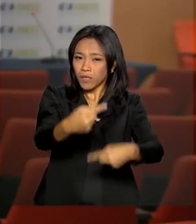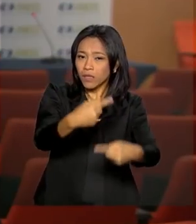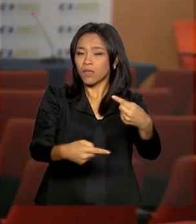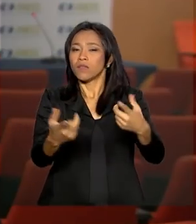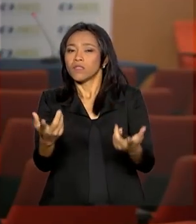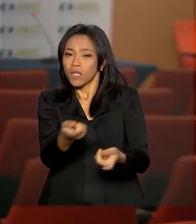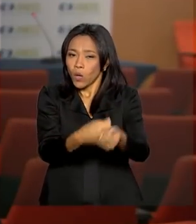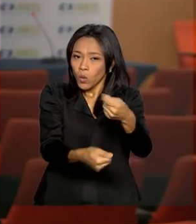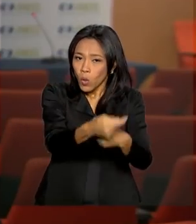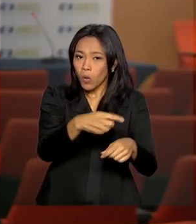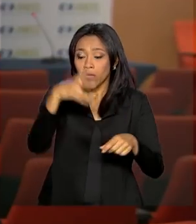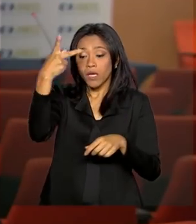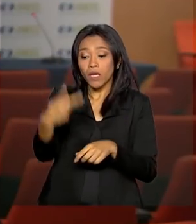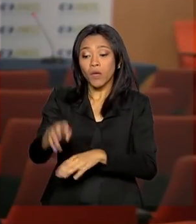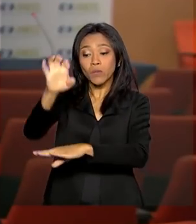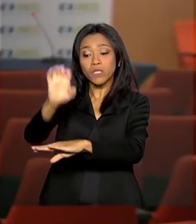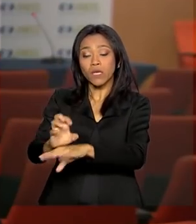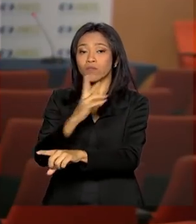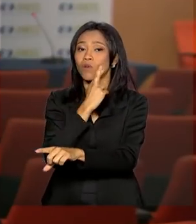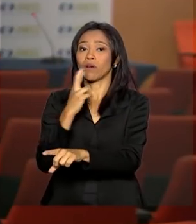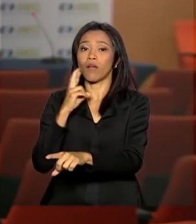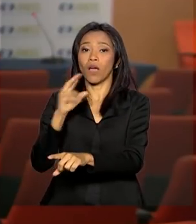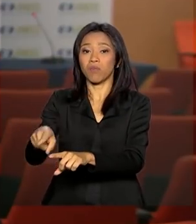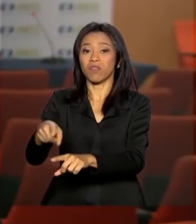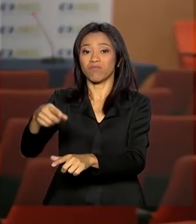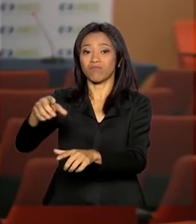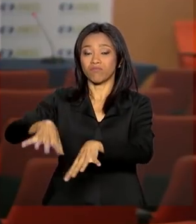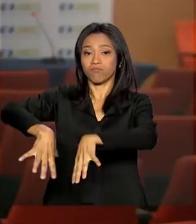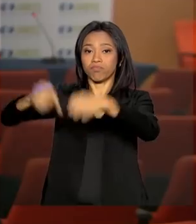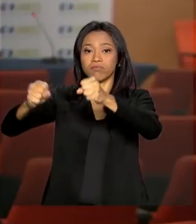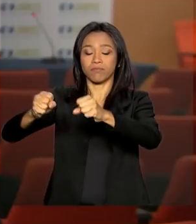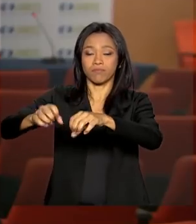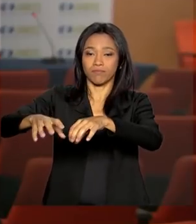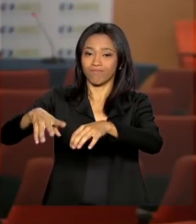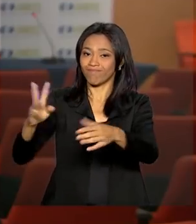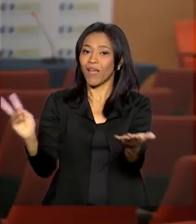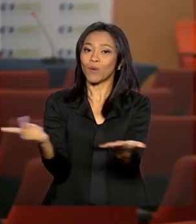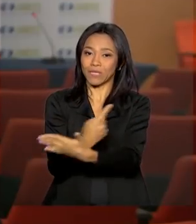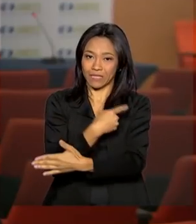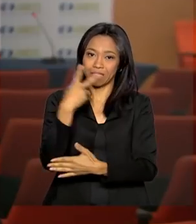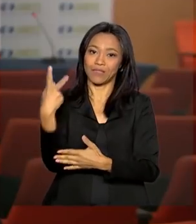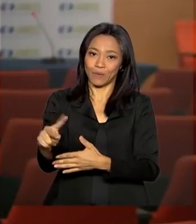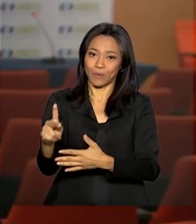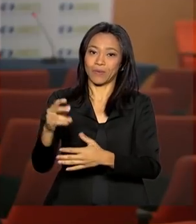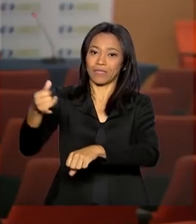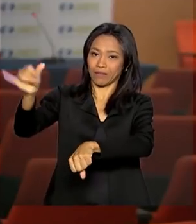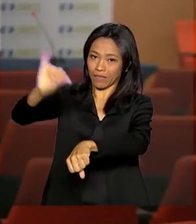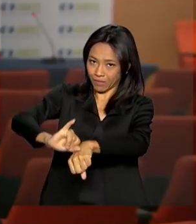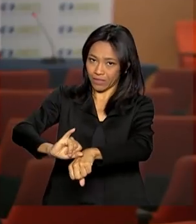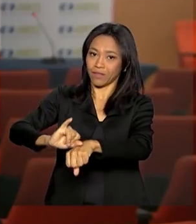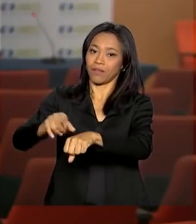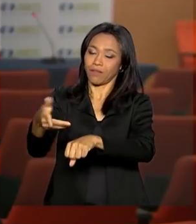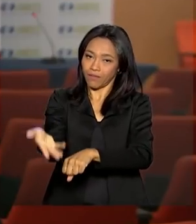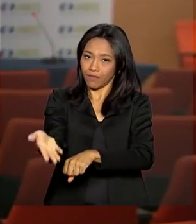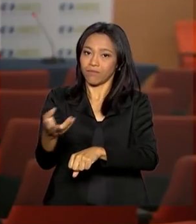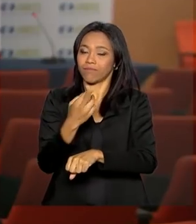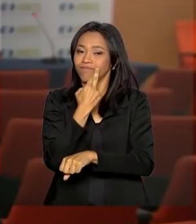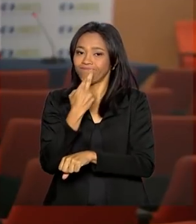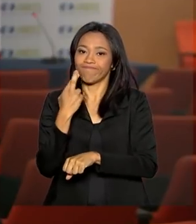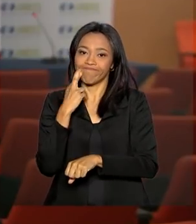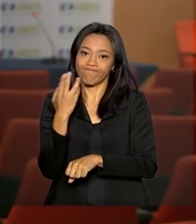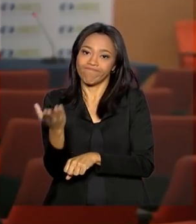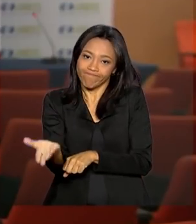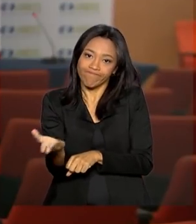habitantes de Roraima têm experimentado muitos apagões ao longo do tempo. E esse leilão busca,